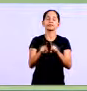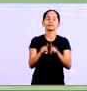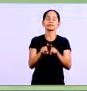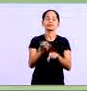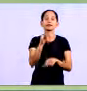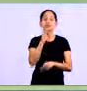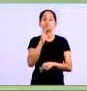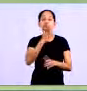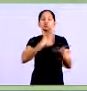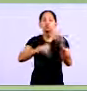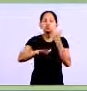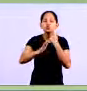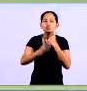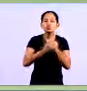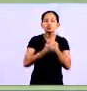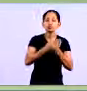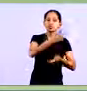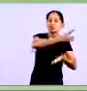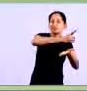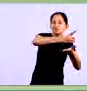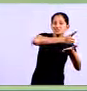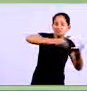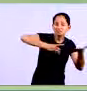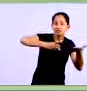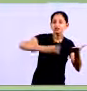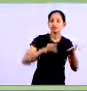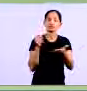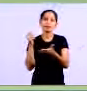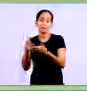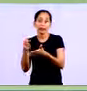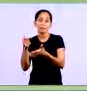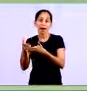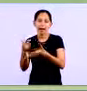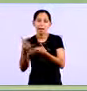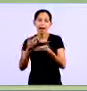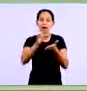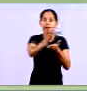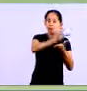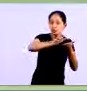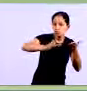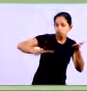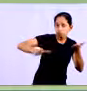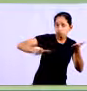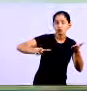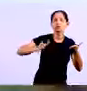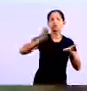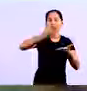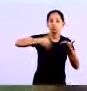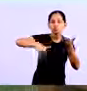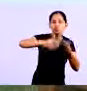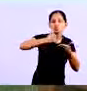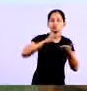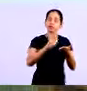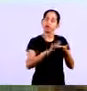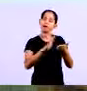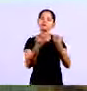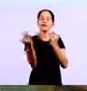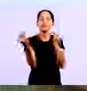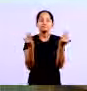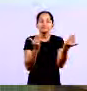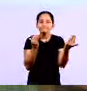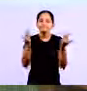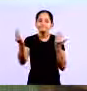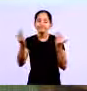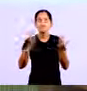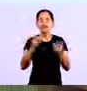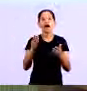você tem todas as despesas Lançadas lá No seu caixa Automaticamente Você vai poder olhar O que você está gastando E como você está gastando E você vai se